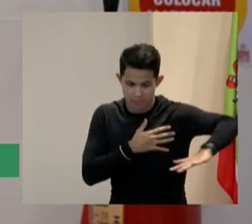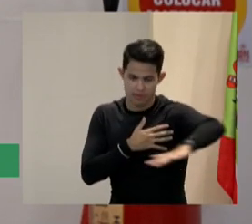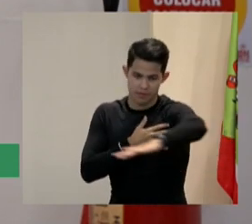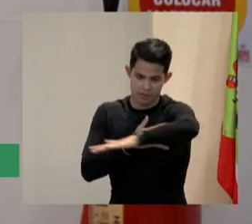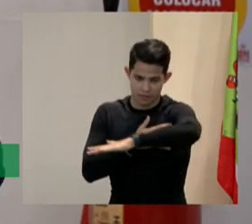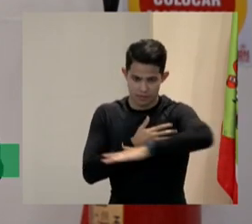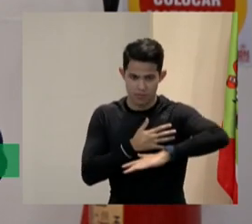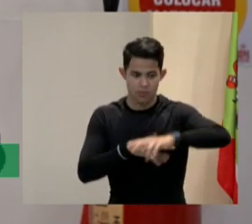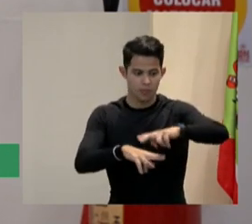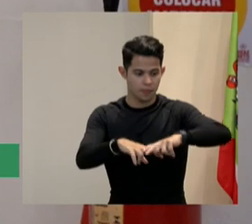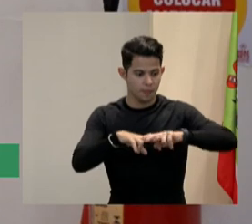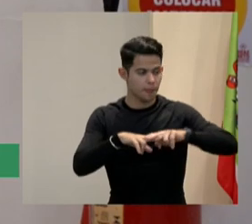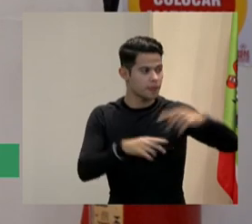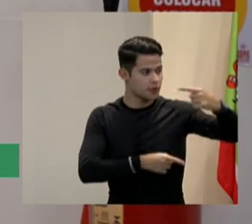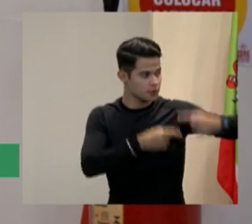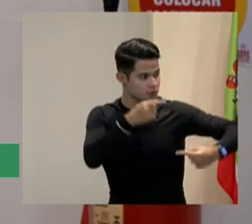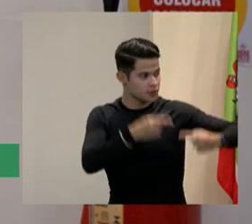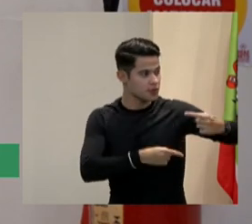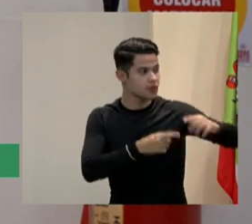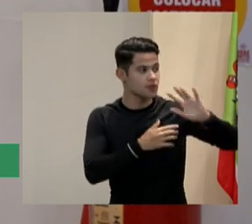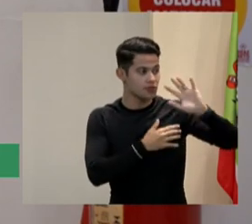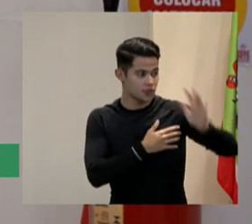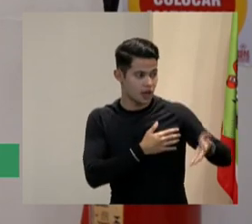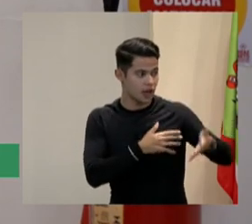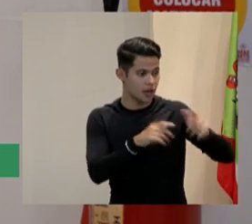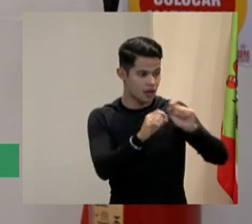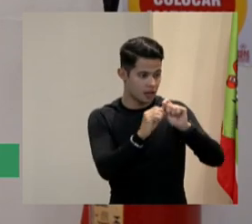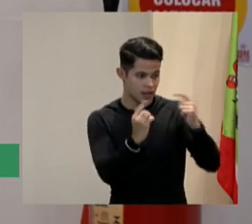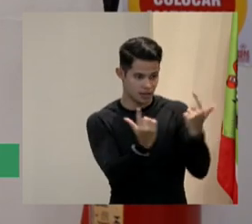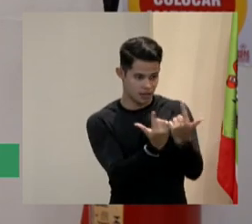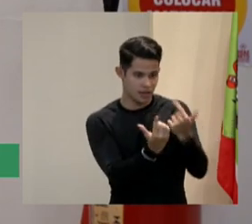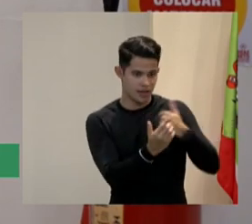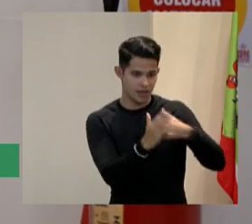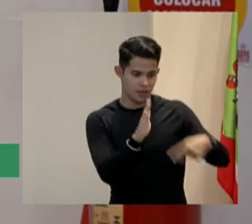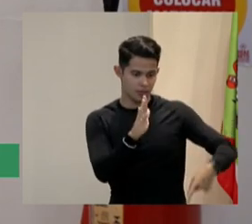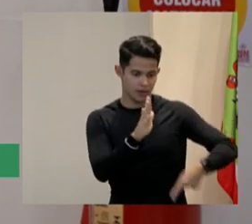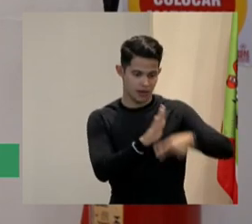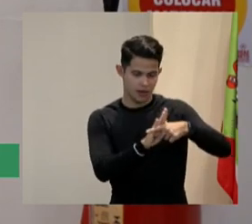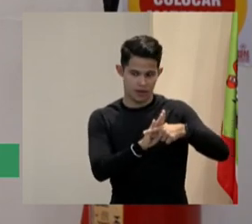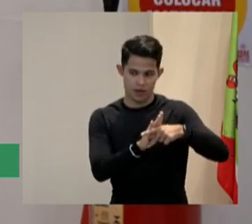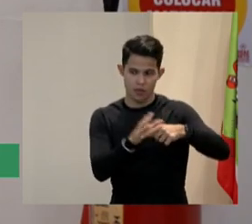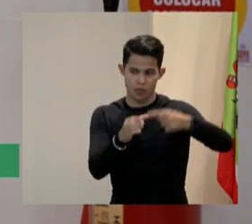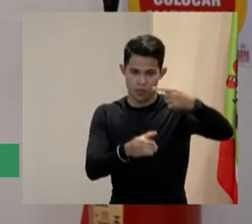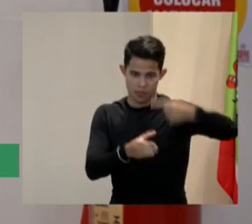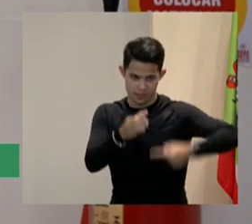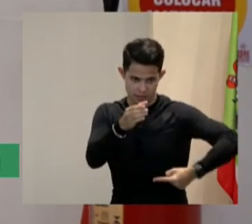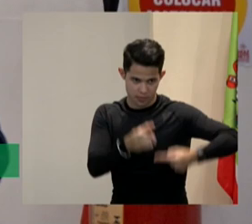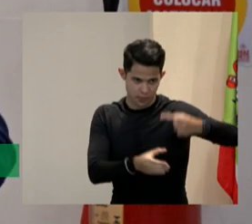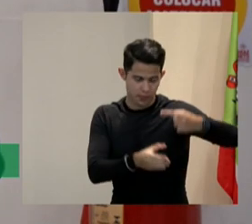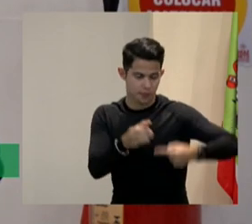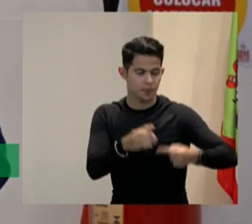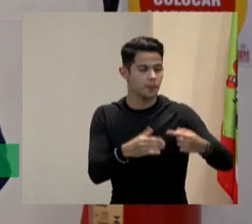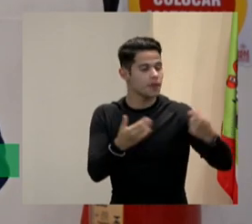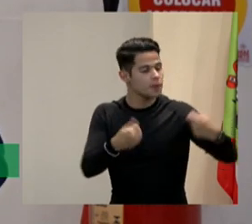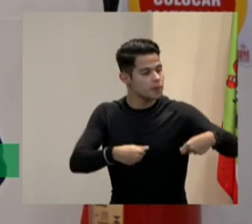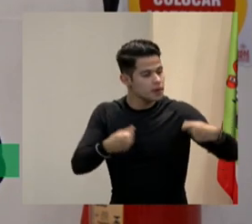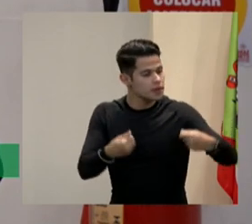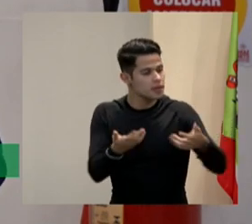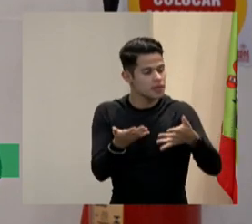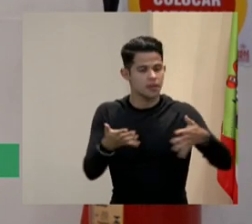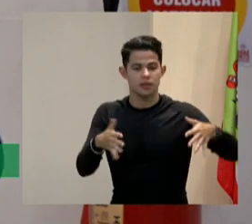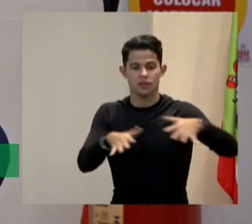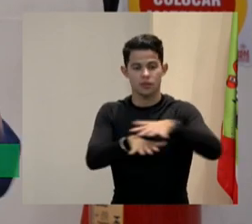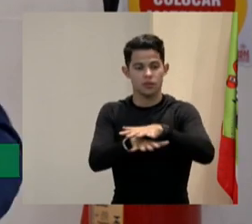das discussões que eu já tive também com a casa foi que eu faço parte dessa comissão é que a gente precisa incluí-los